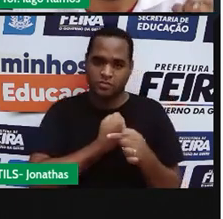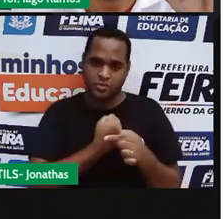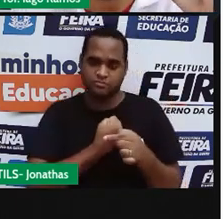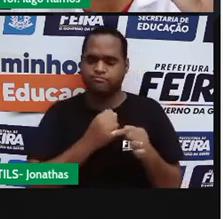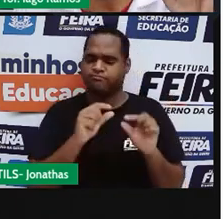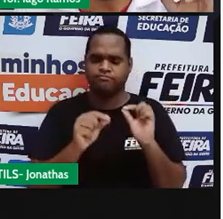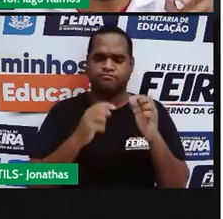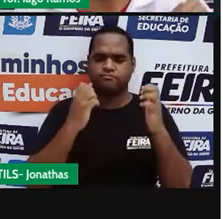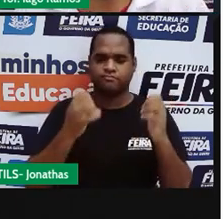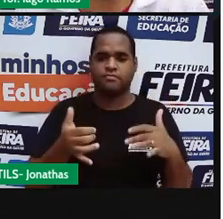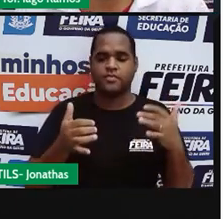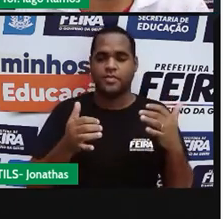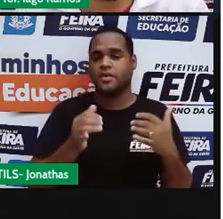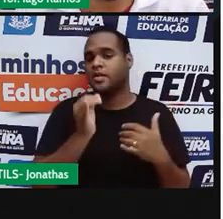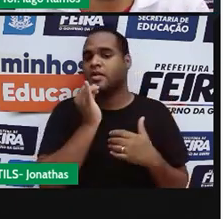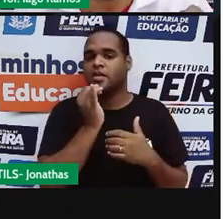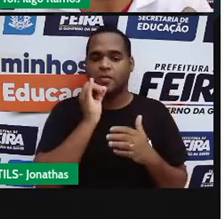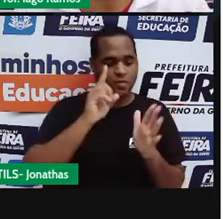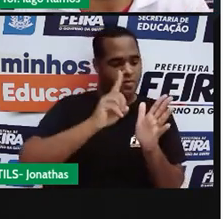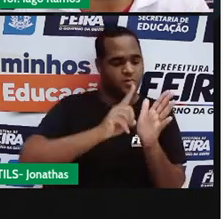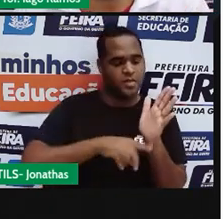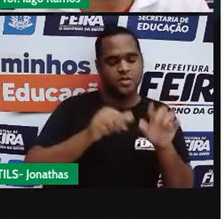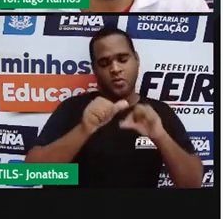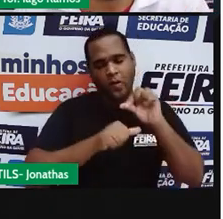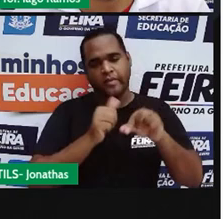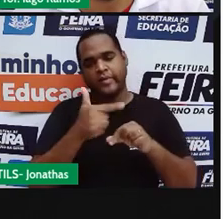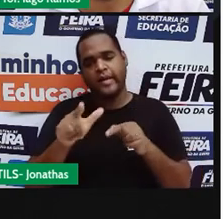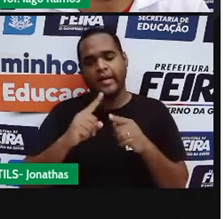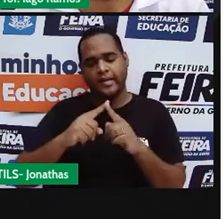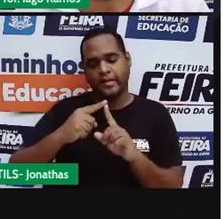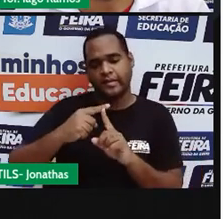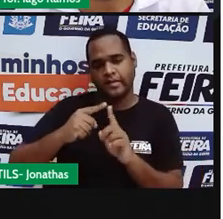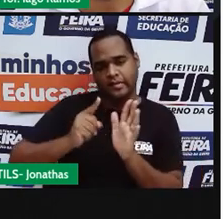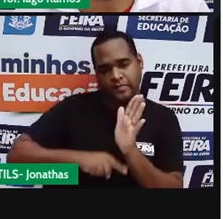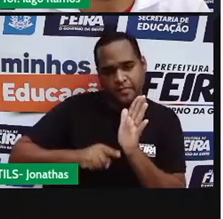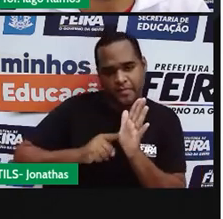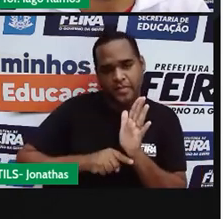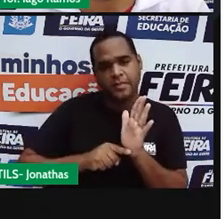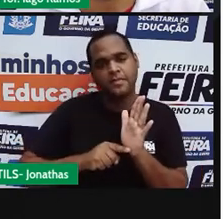quando a gente subtrai um número negativo,